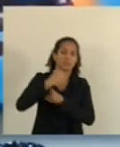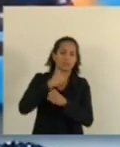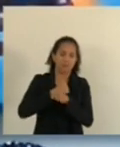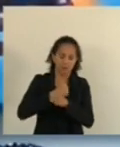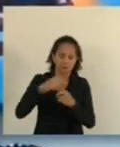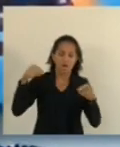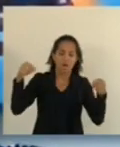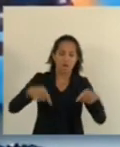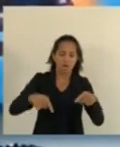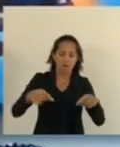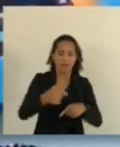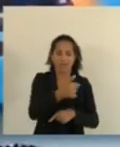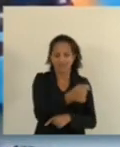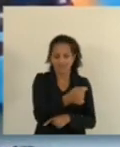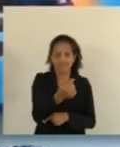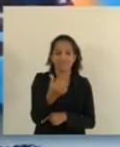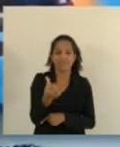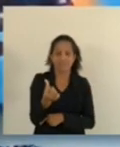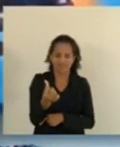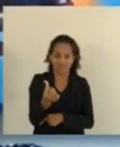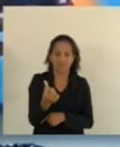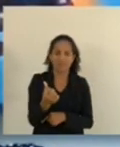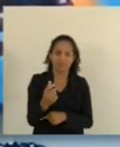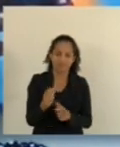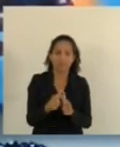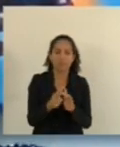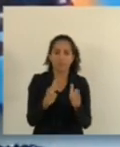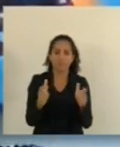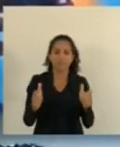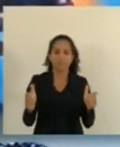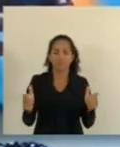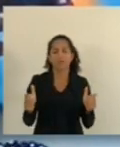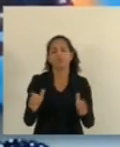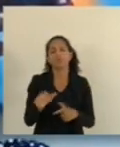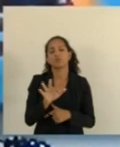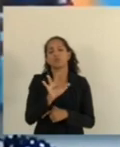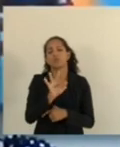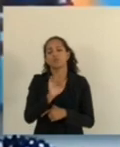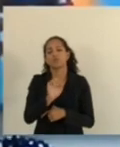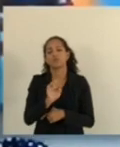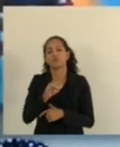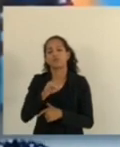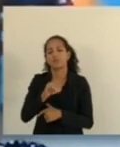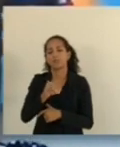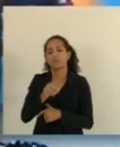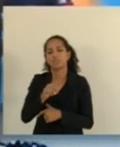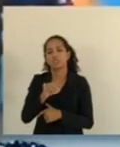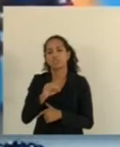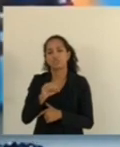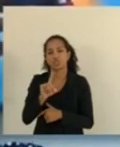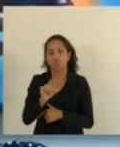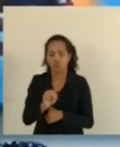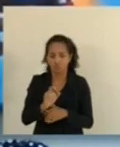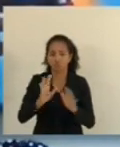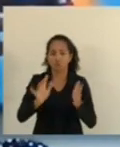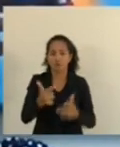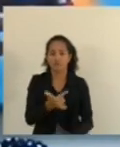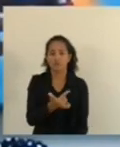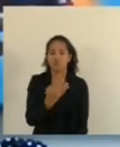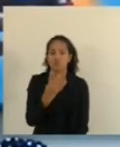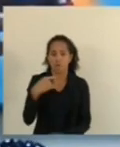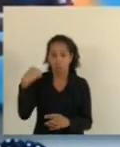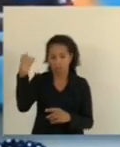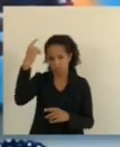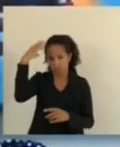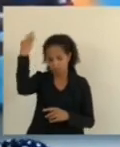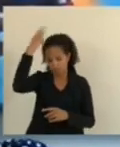o período agora de homicídios. Feminicídios foram 24 que já aconteceram esse ano e em todo